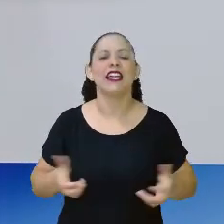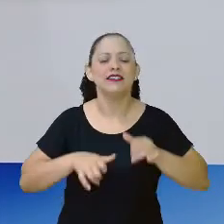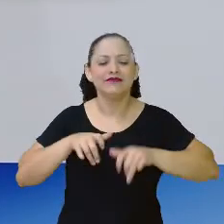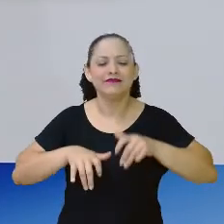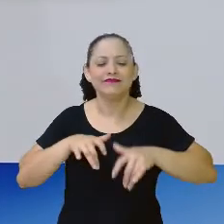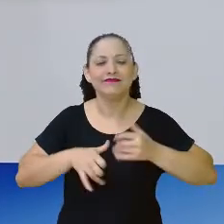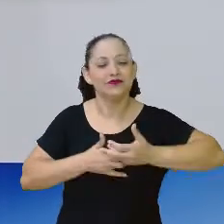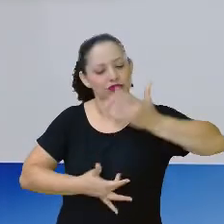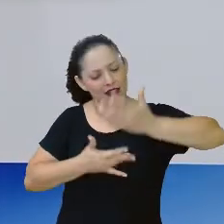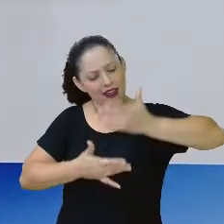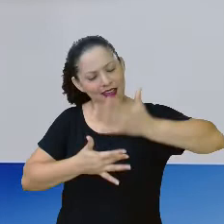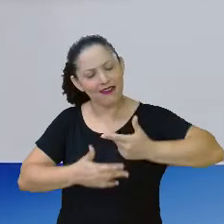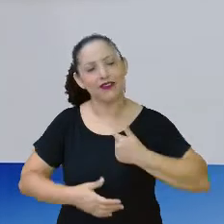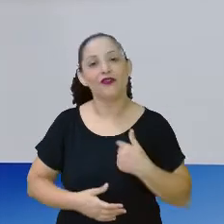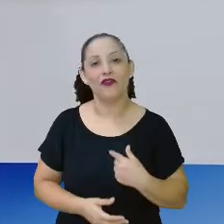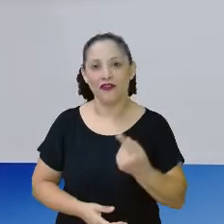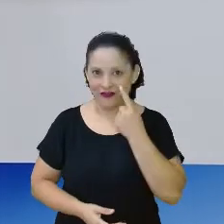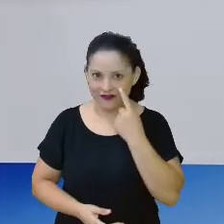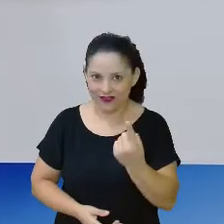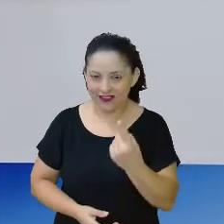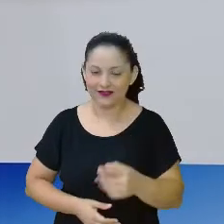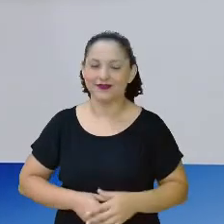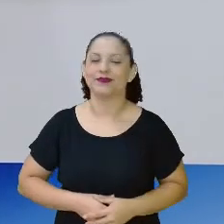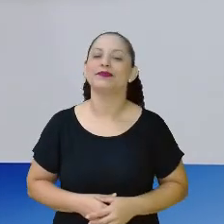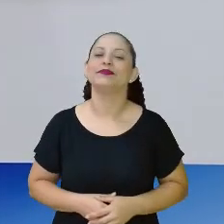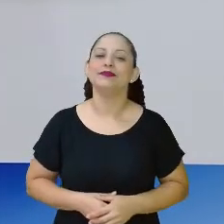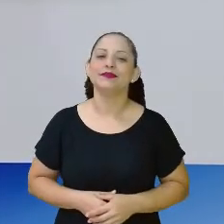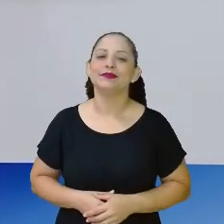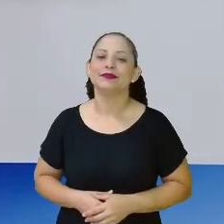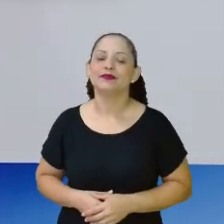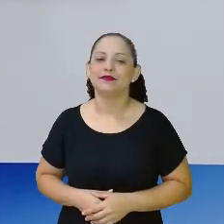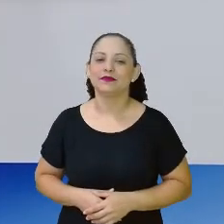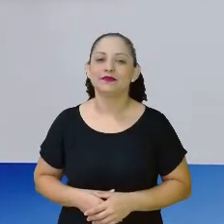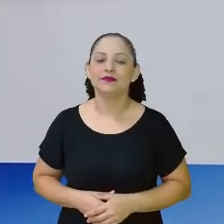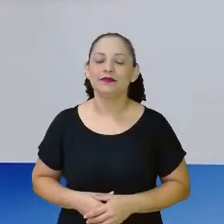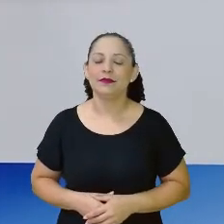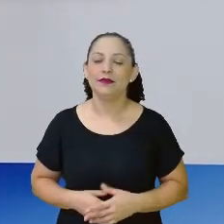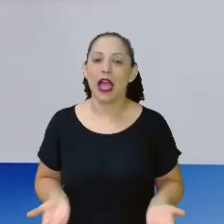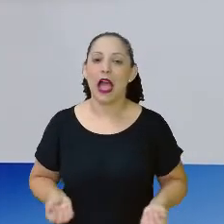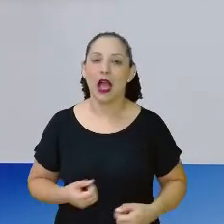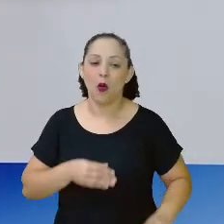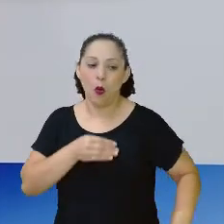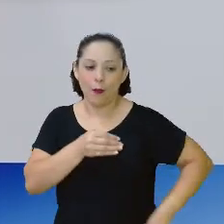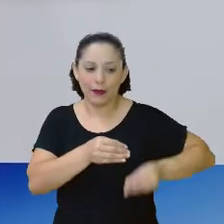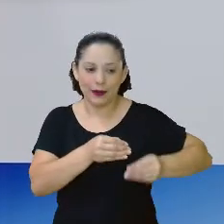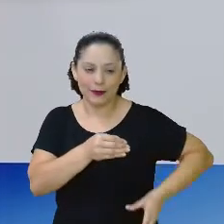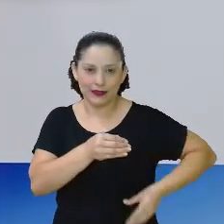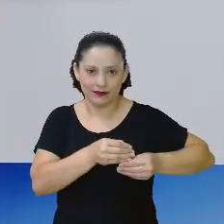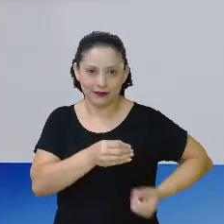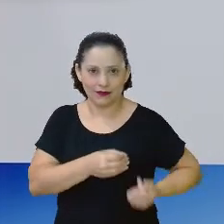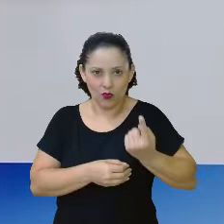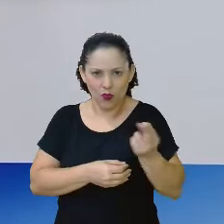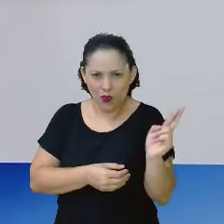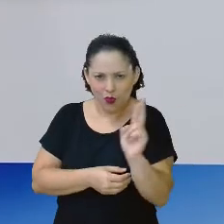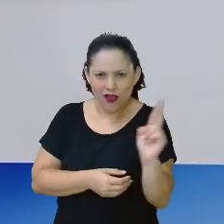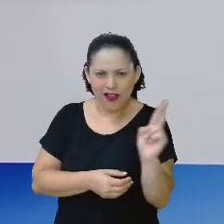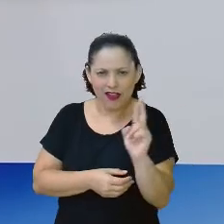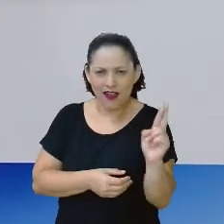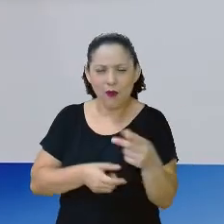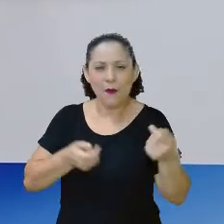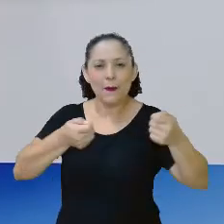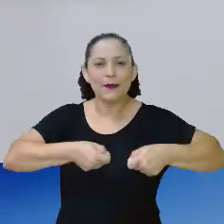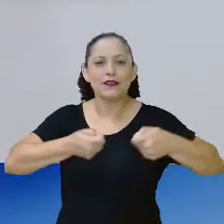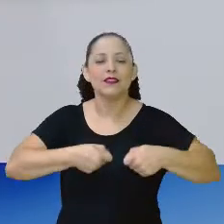aí no chat para mim, porque eu estou muito interessada para saber. Então, para eu completar um real, eu